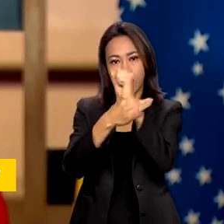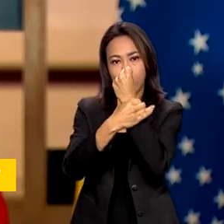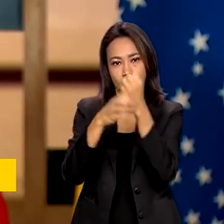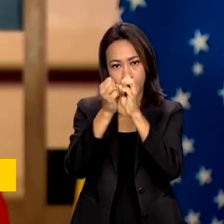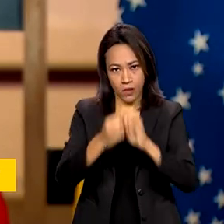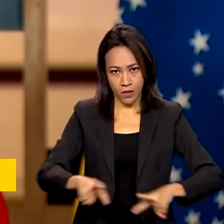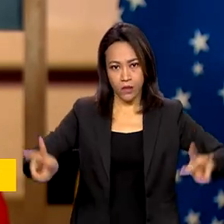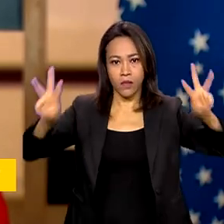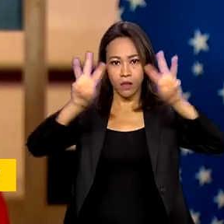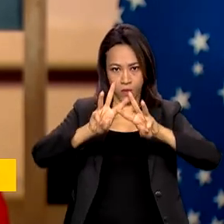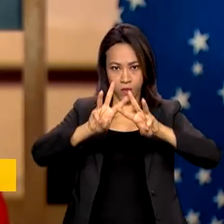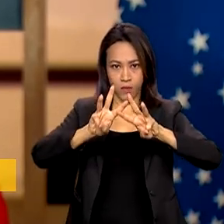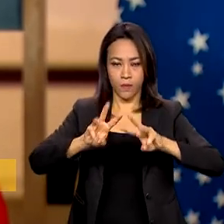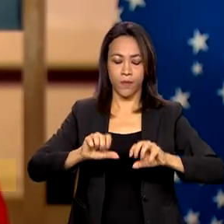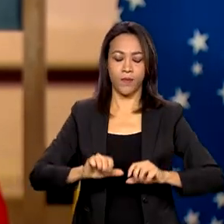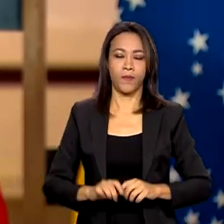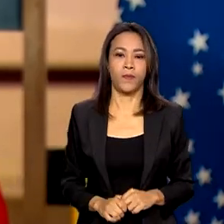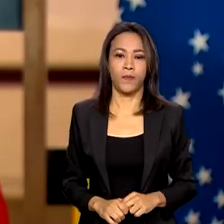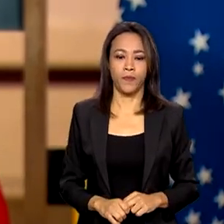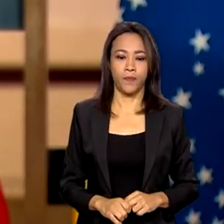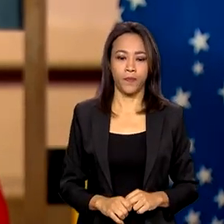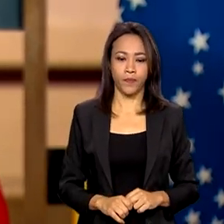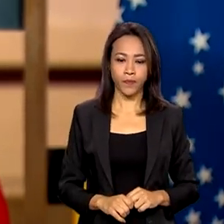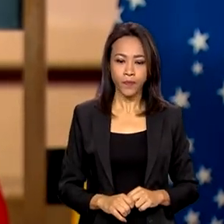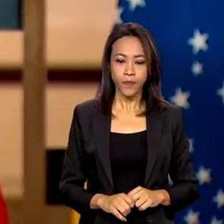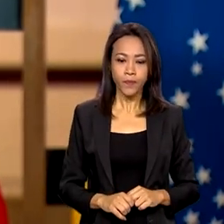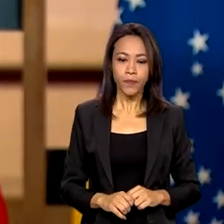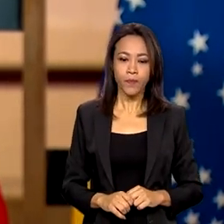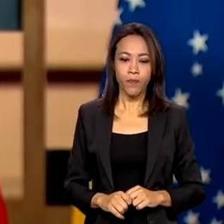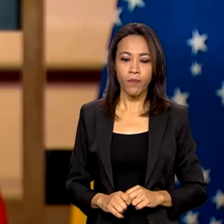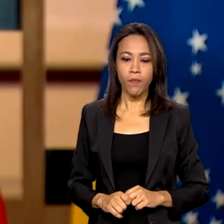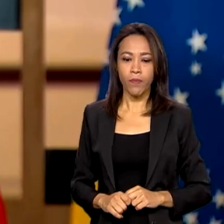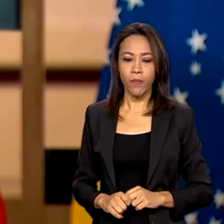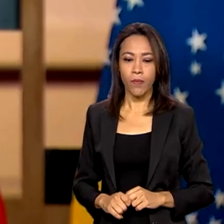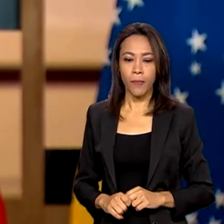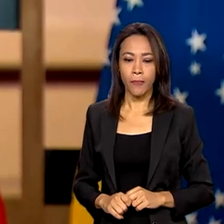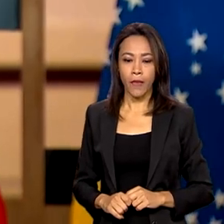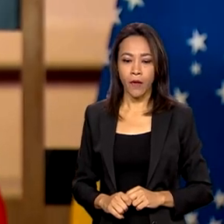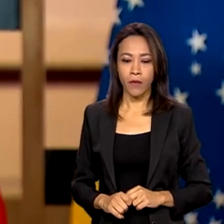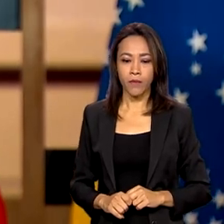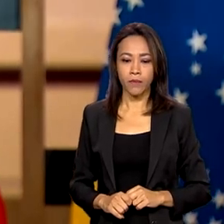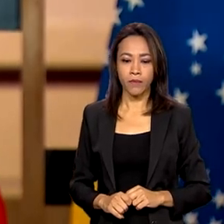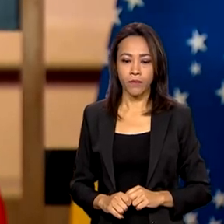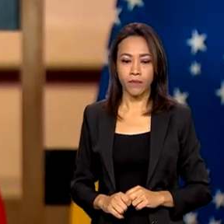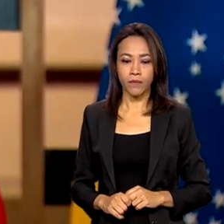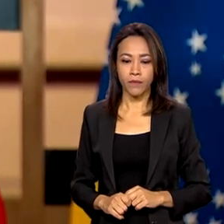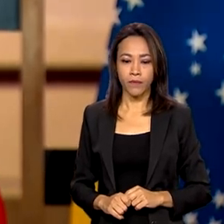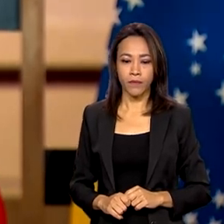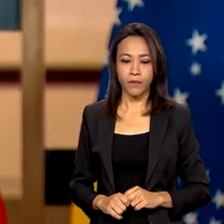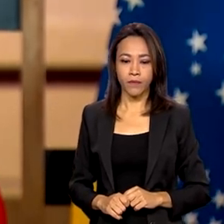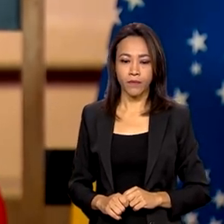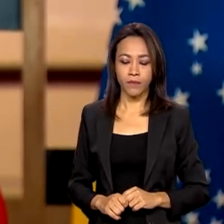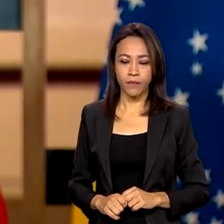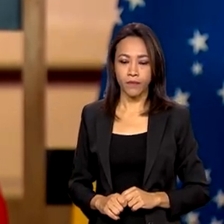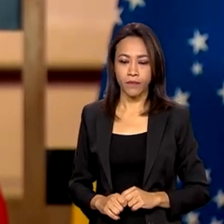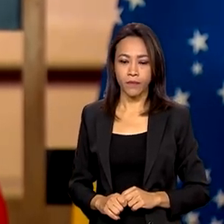E o apoio do Brasil é ter uma participação no Conselho Segurança da um funcionamento Conselho.